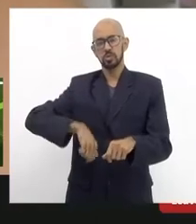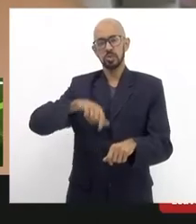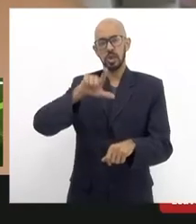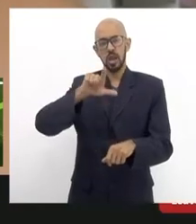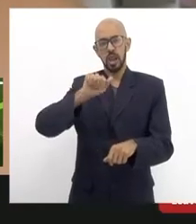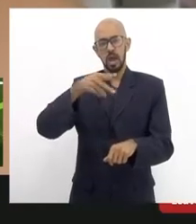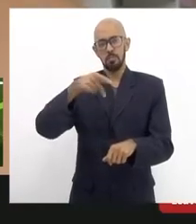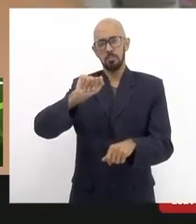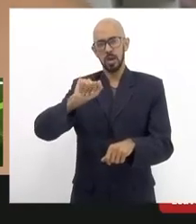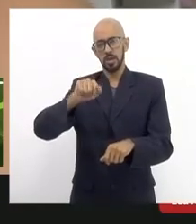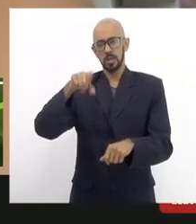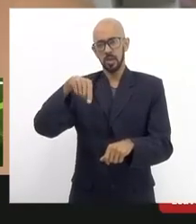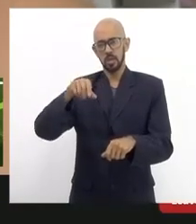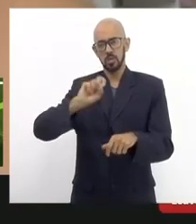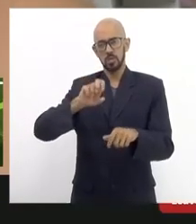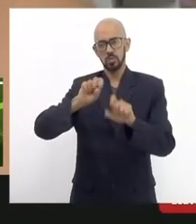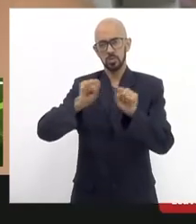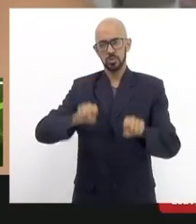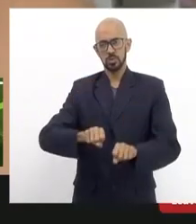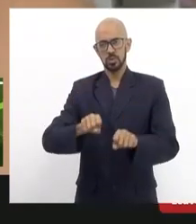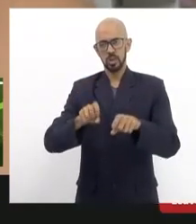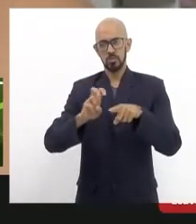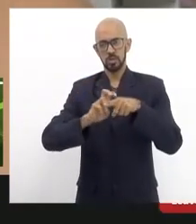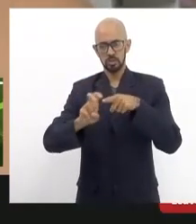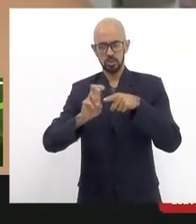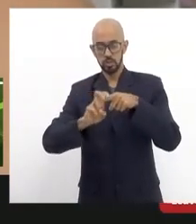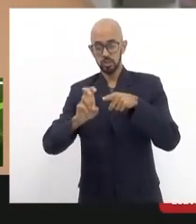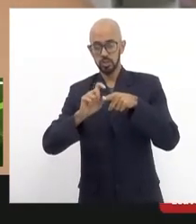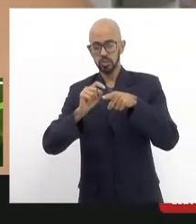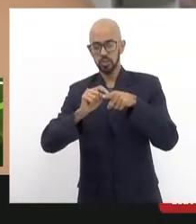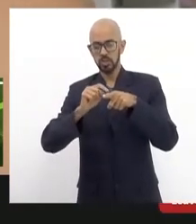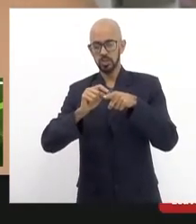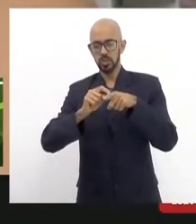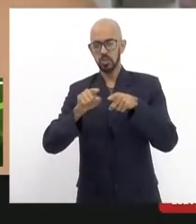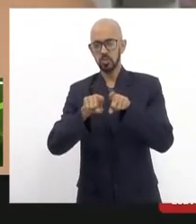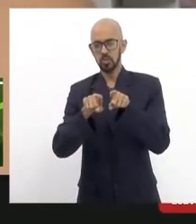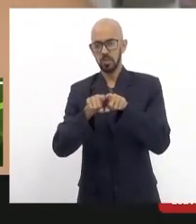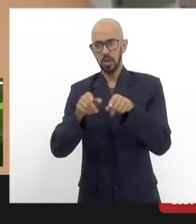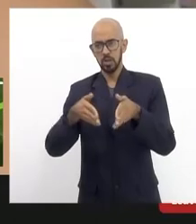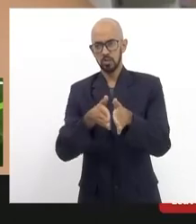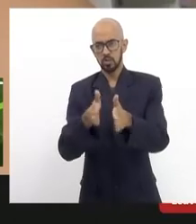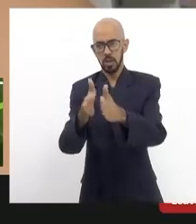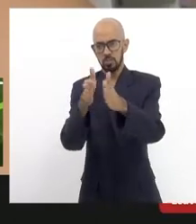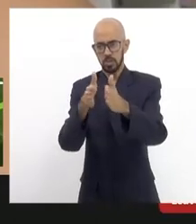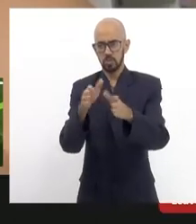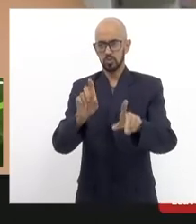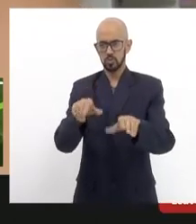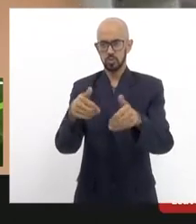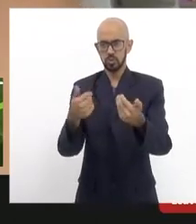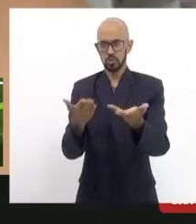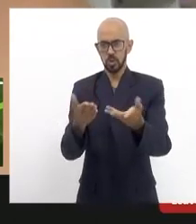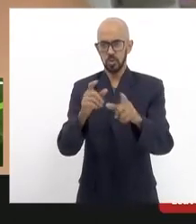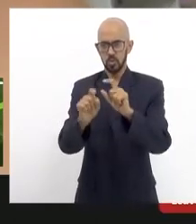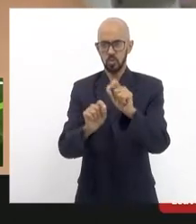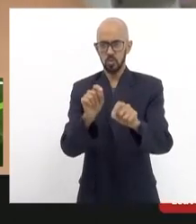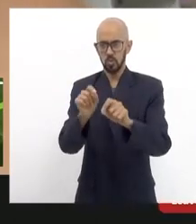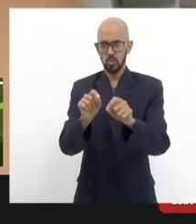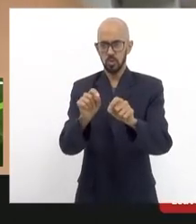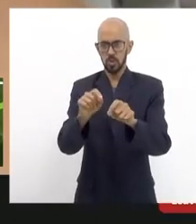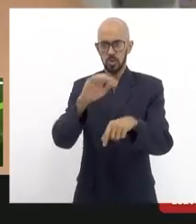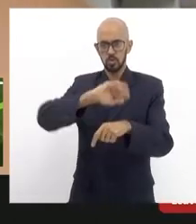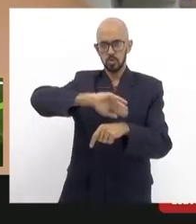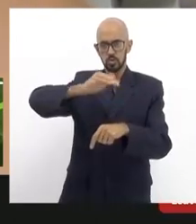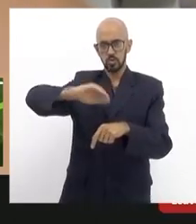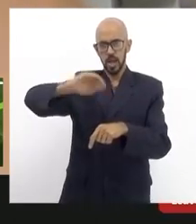trilhos e dos caminhos então sendo o arcos da lapa um bem